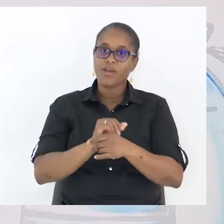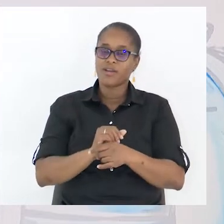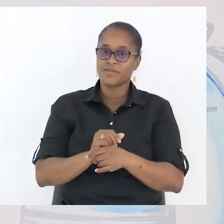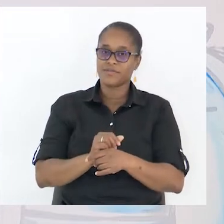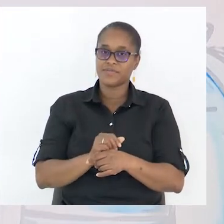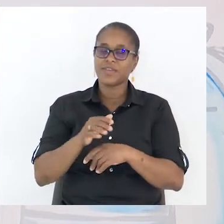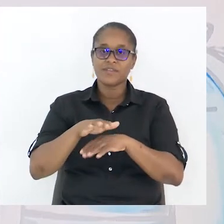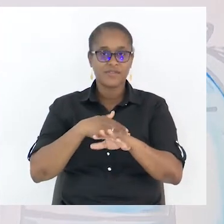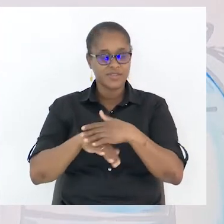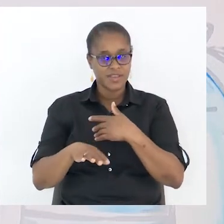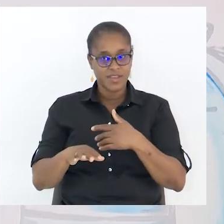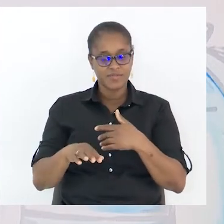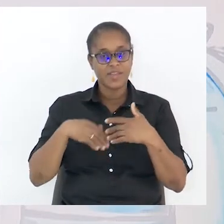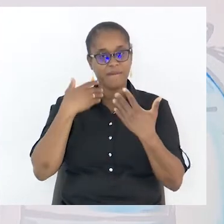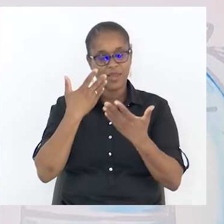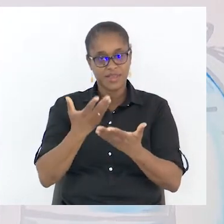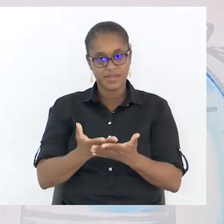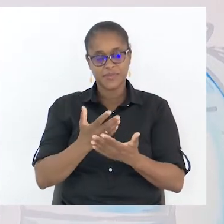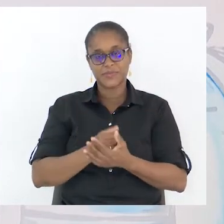arquitetura no texto.